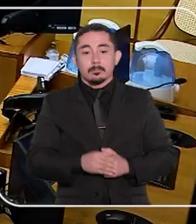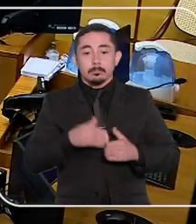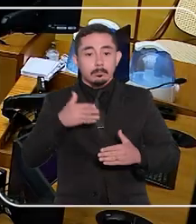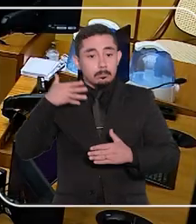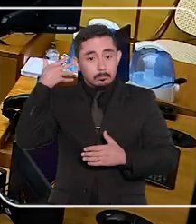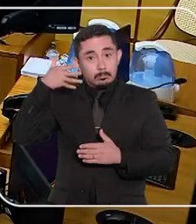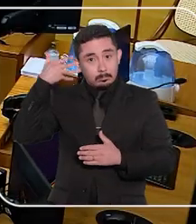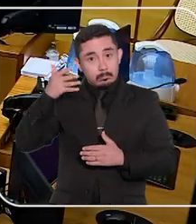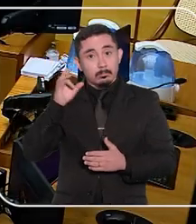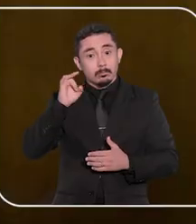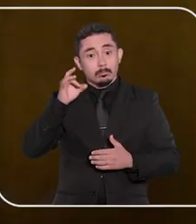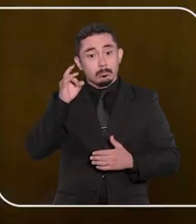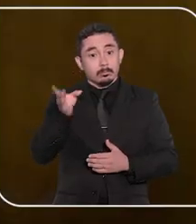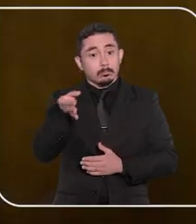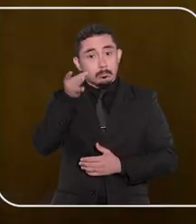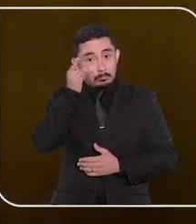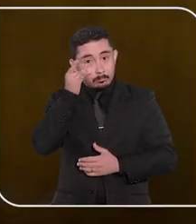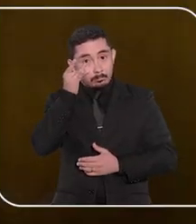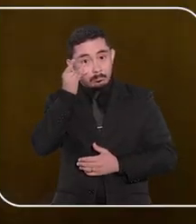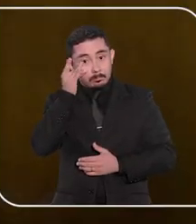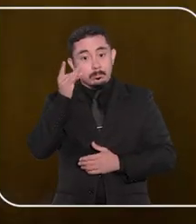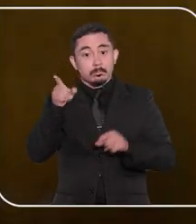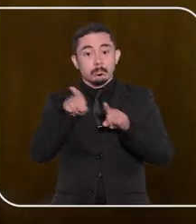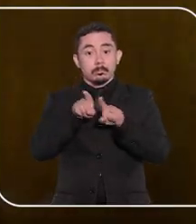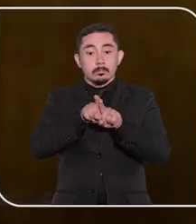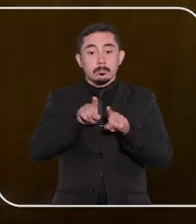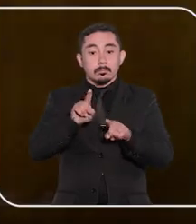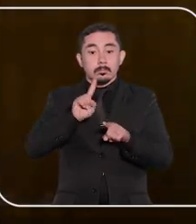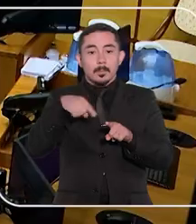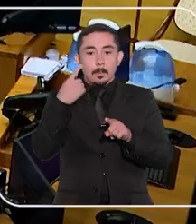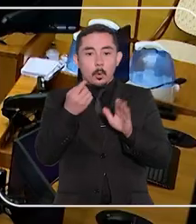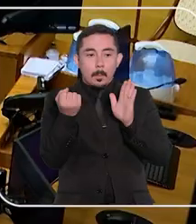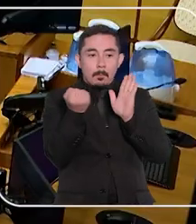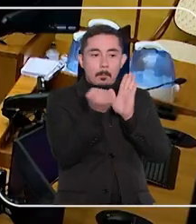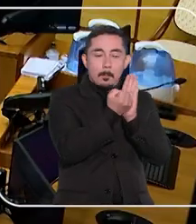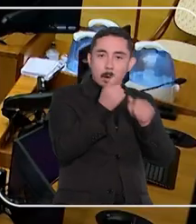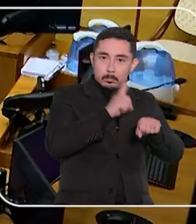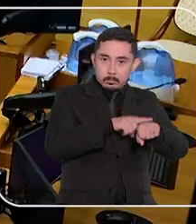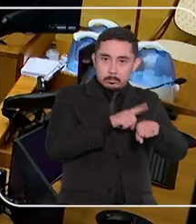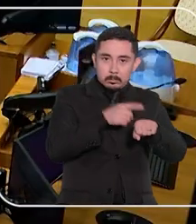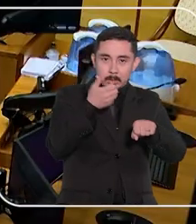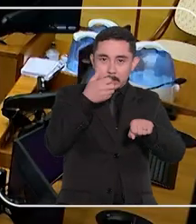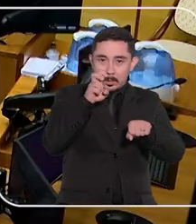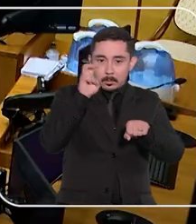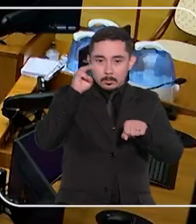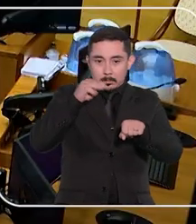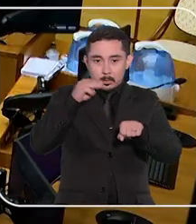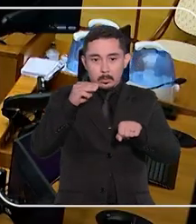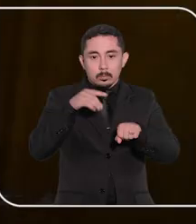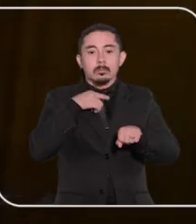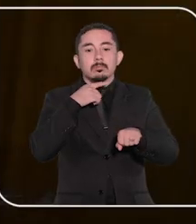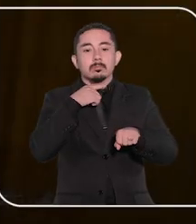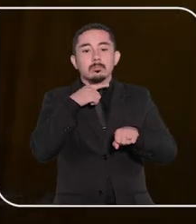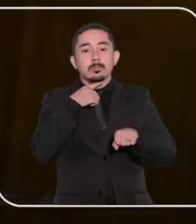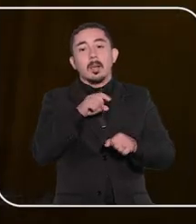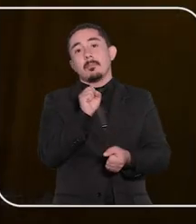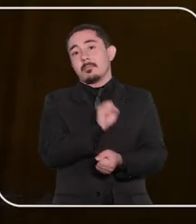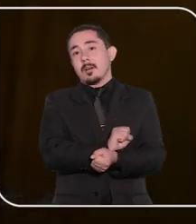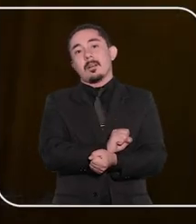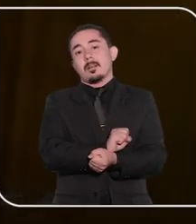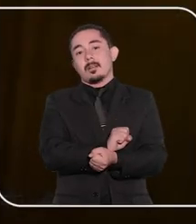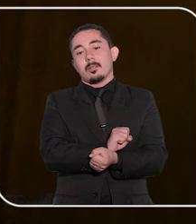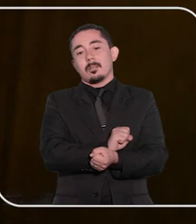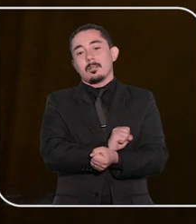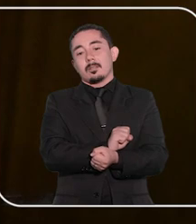As sustentações orais eram apenas presenciais e depois que você marca o tempo 15 minutos você não tem como